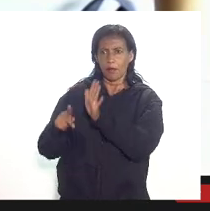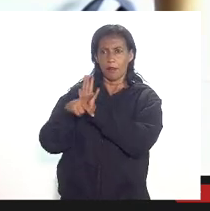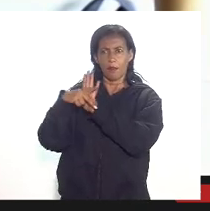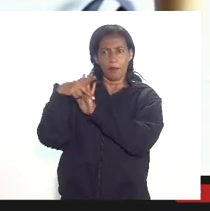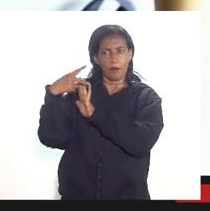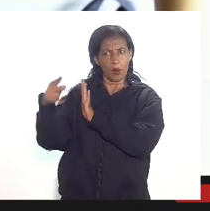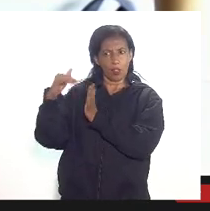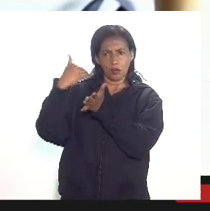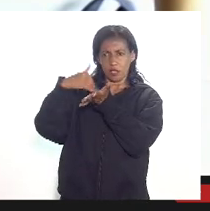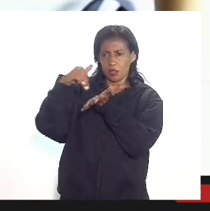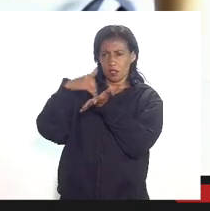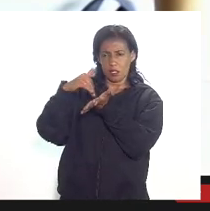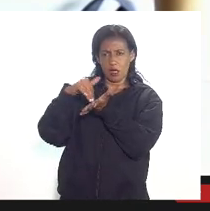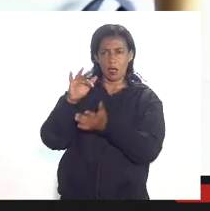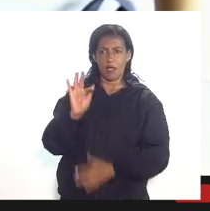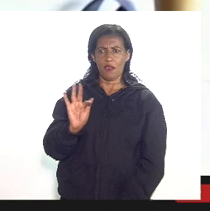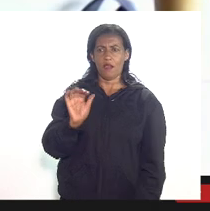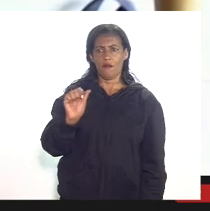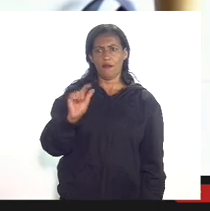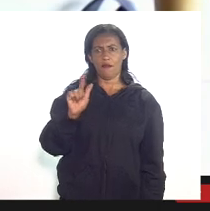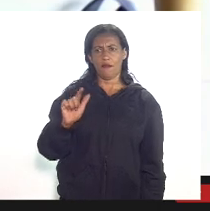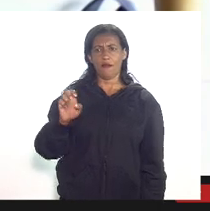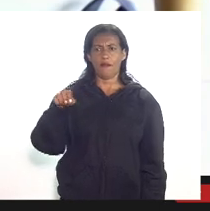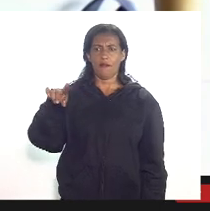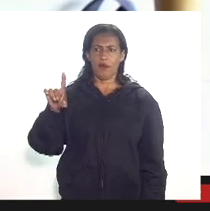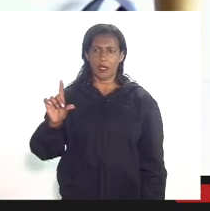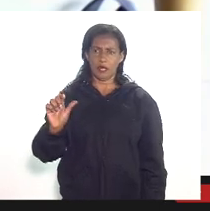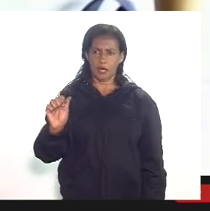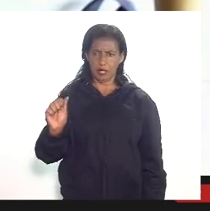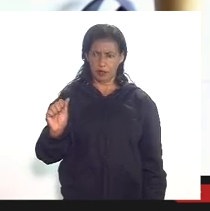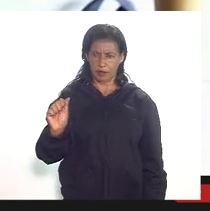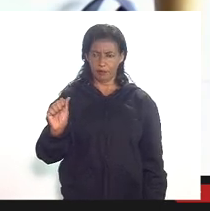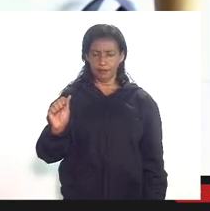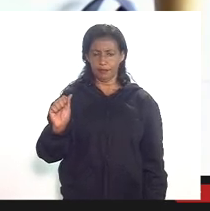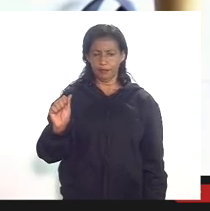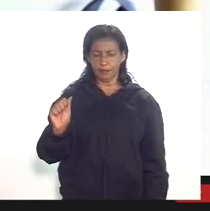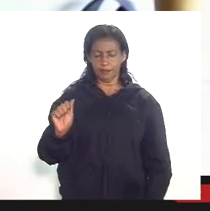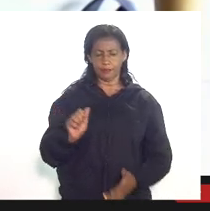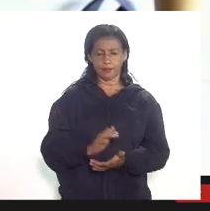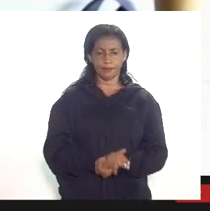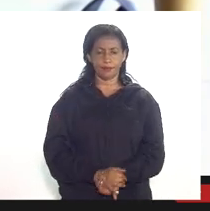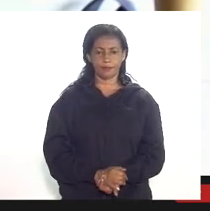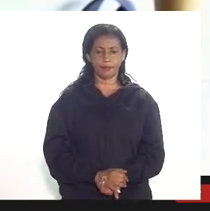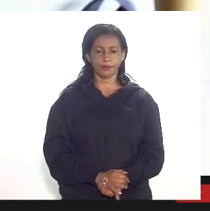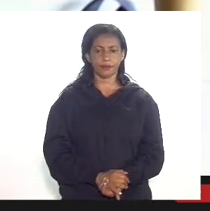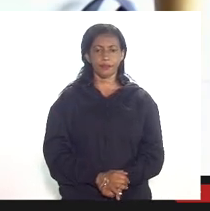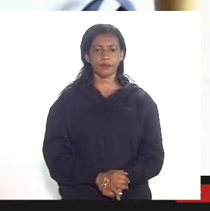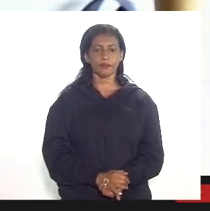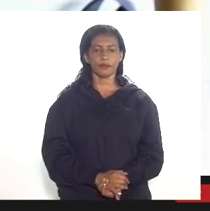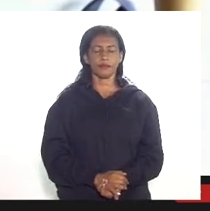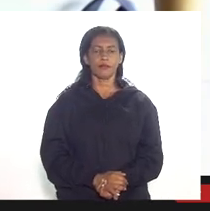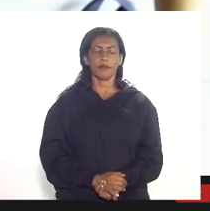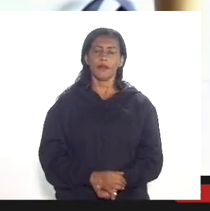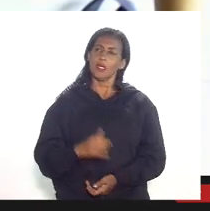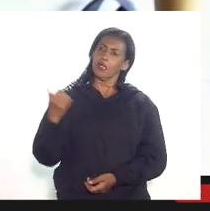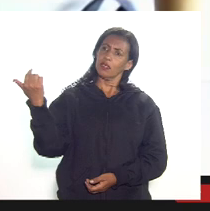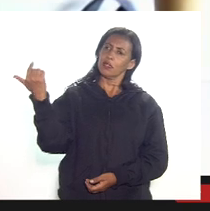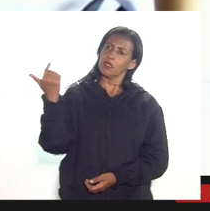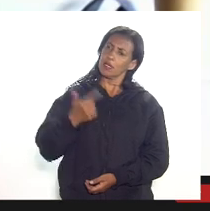Secretaria de Fazenda primeiro é essa questão segundo